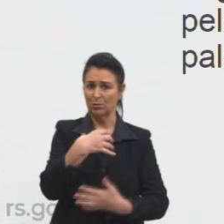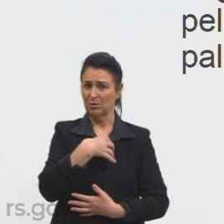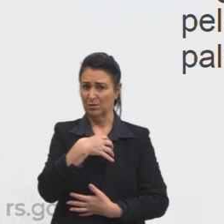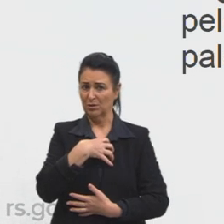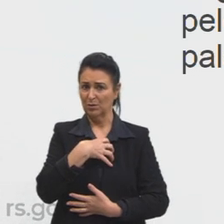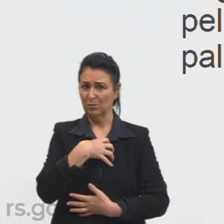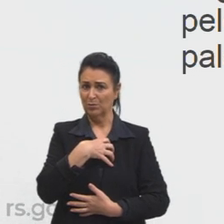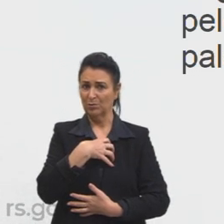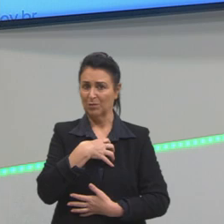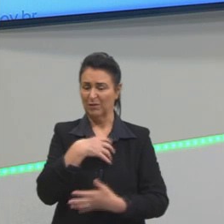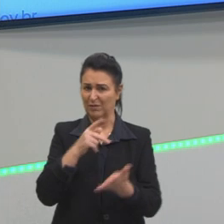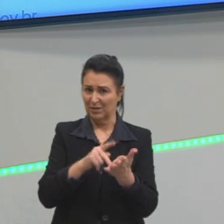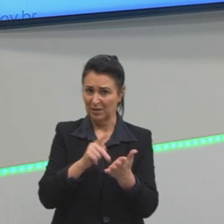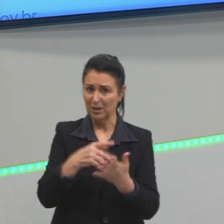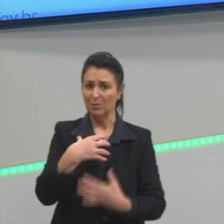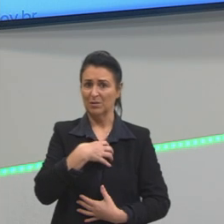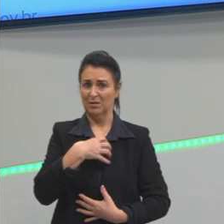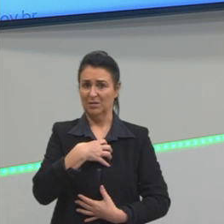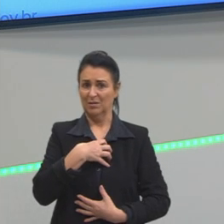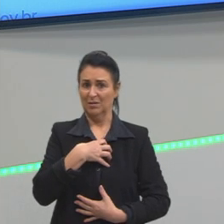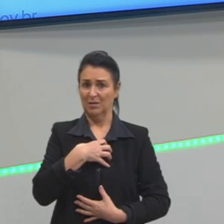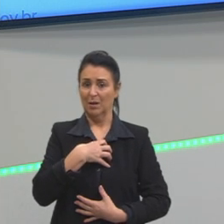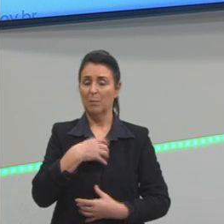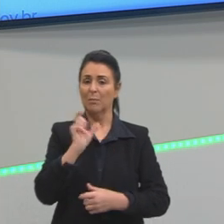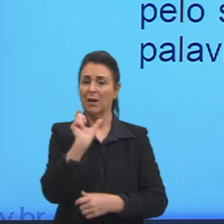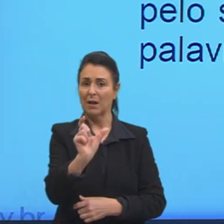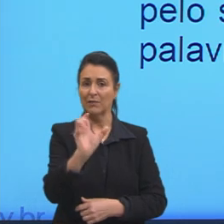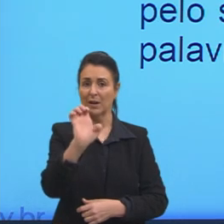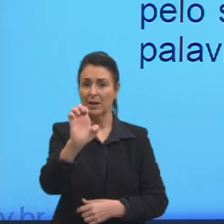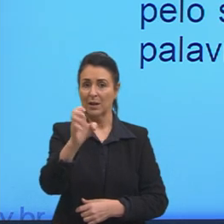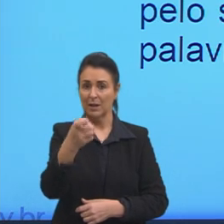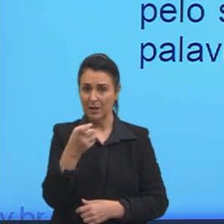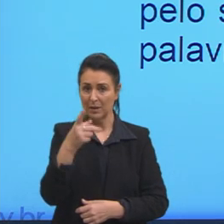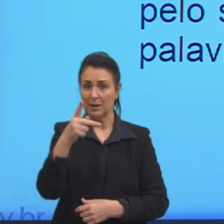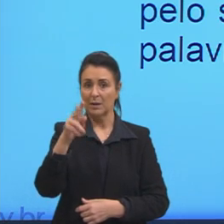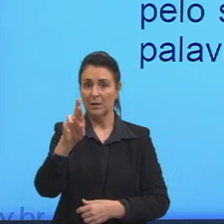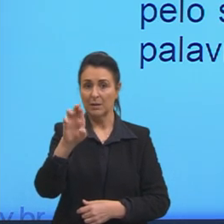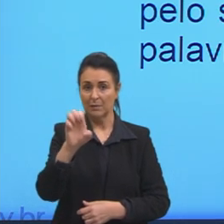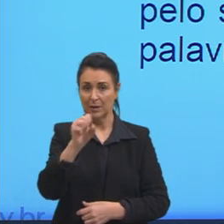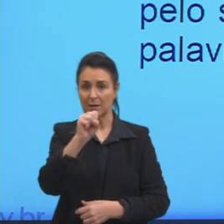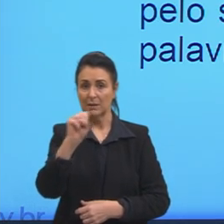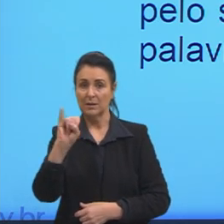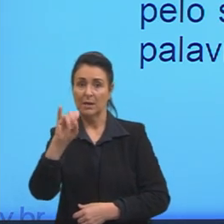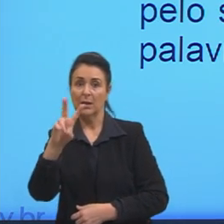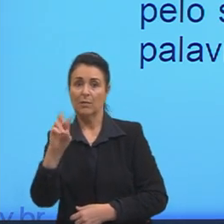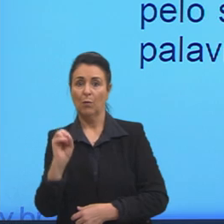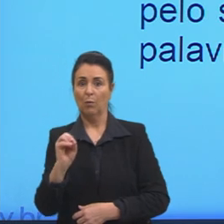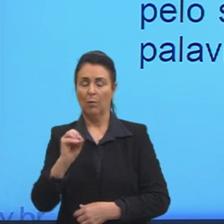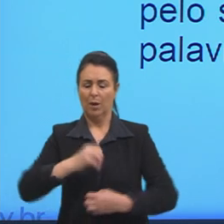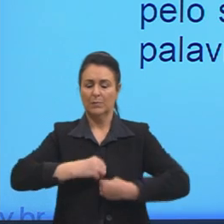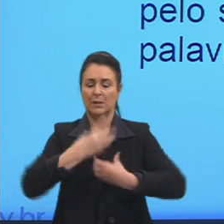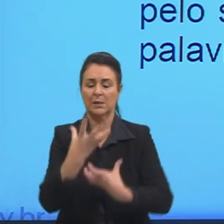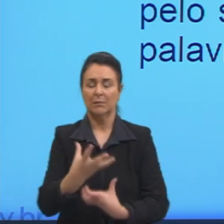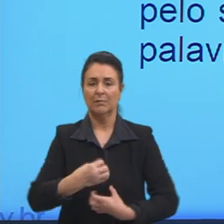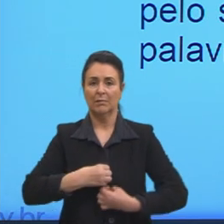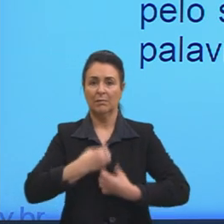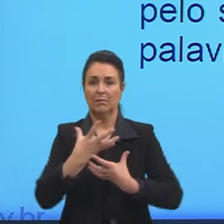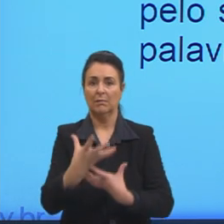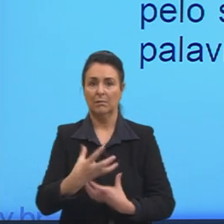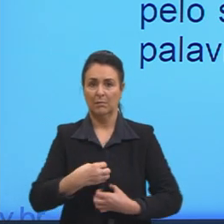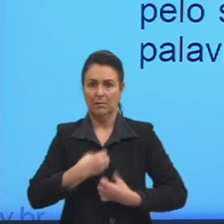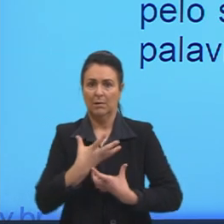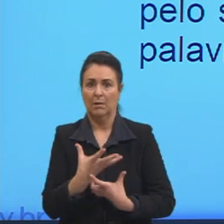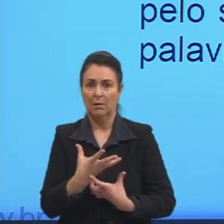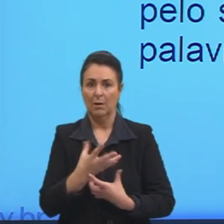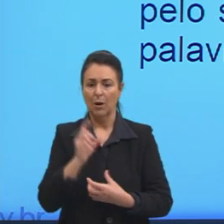é importante expressivo a gente está falando sobre expressividade é sobre